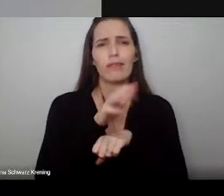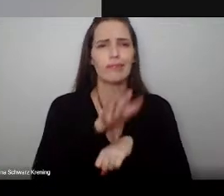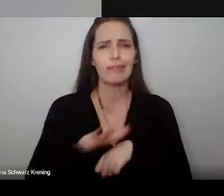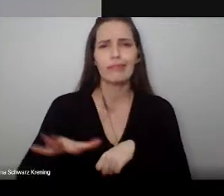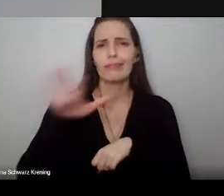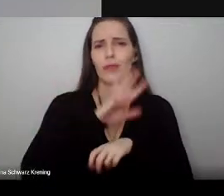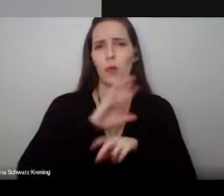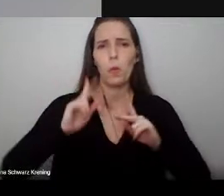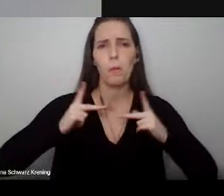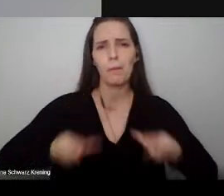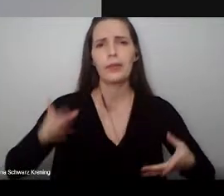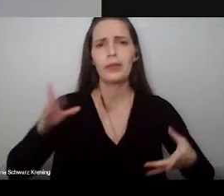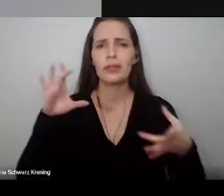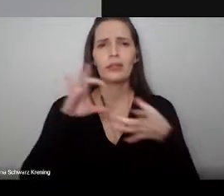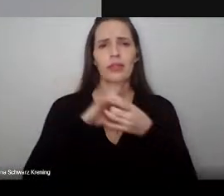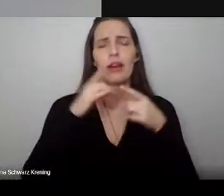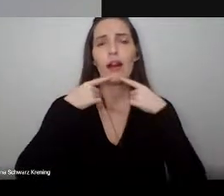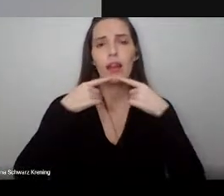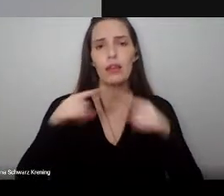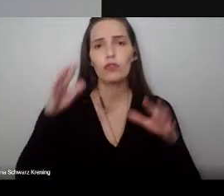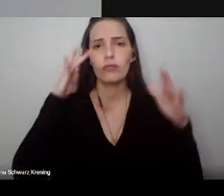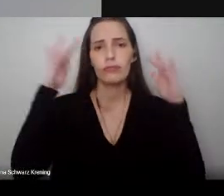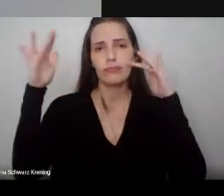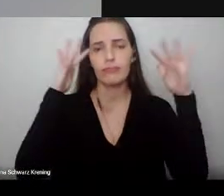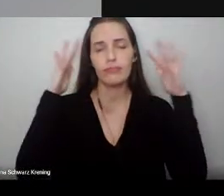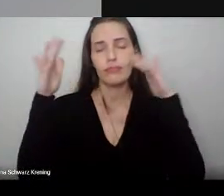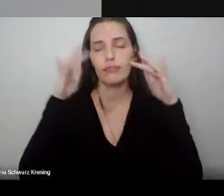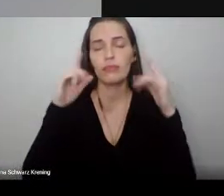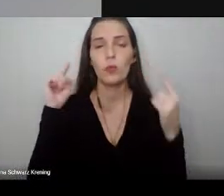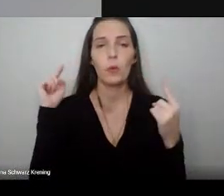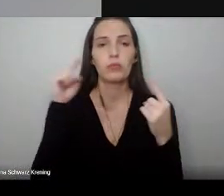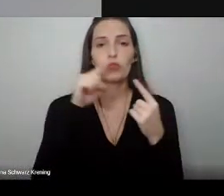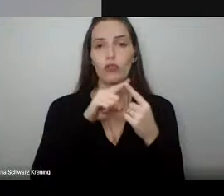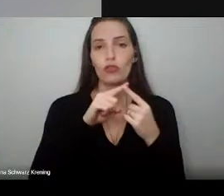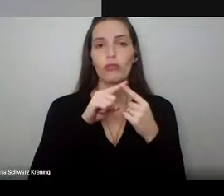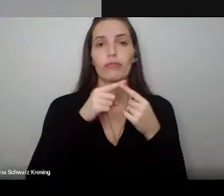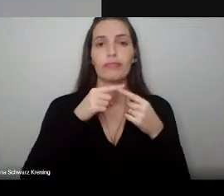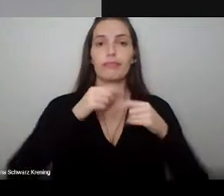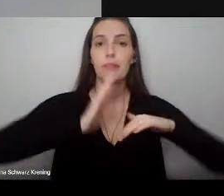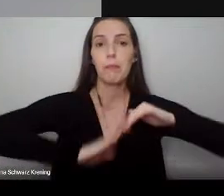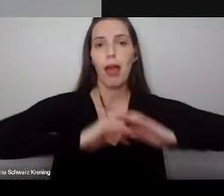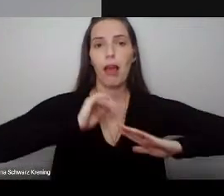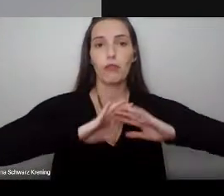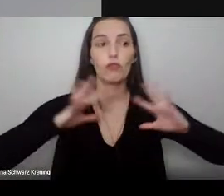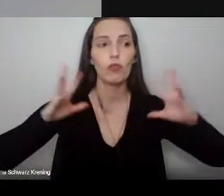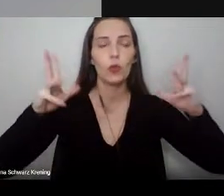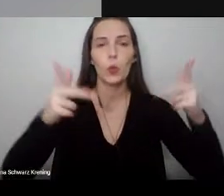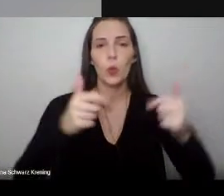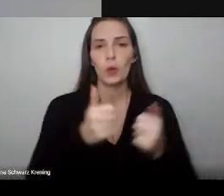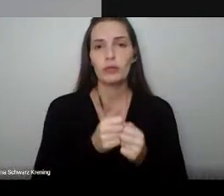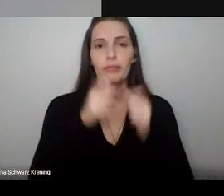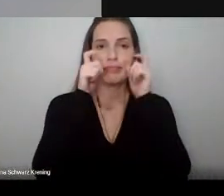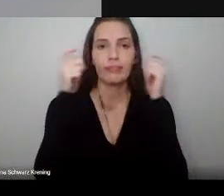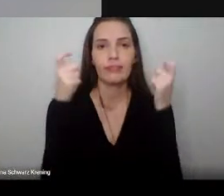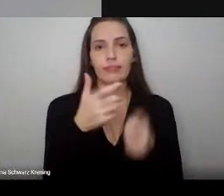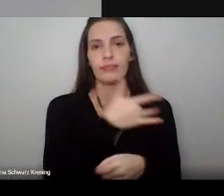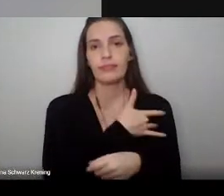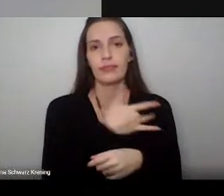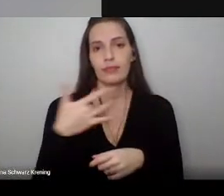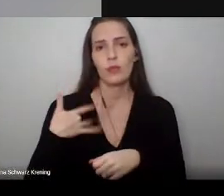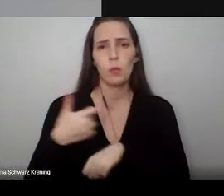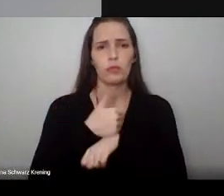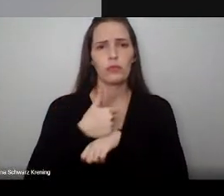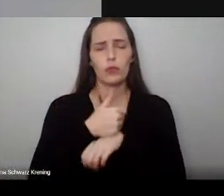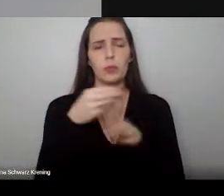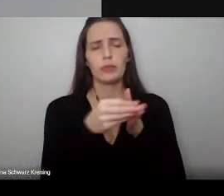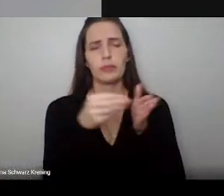Boa Com vistas à atuação em todos os níveis de atenção à saúde, onde o profissional biomédico será capaz de atuar na